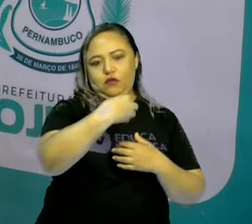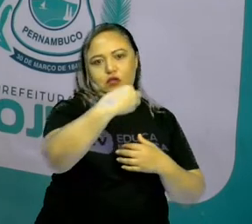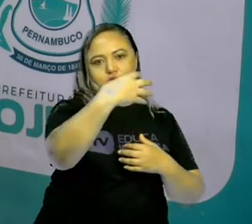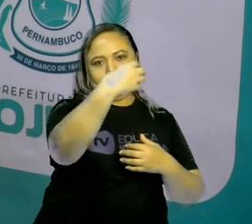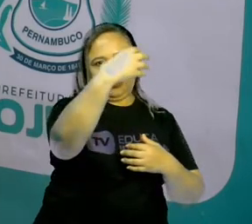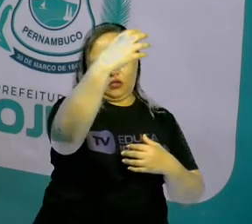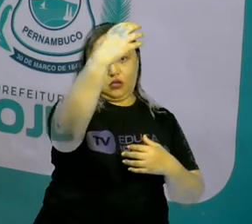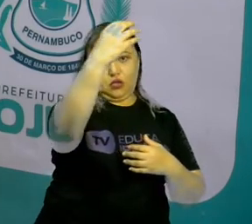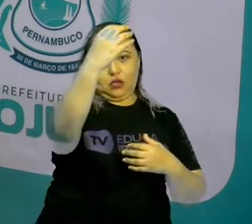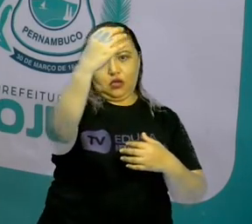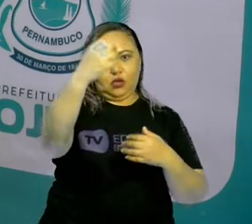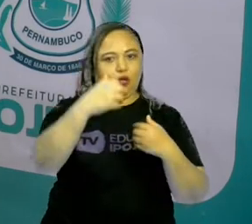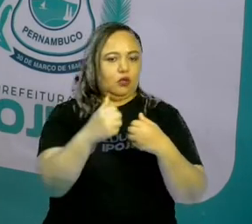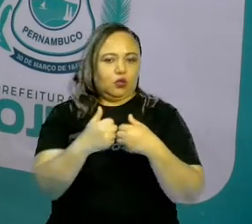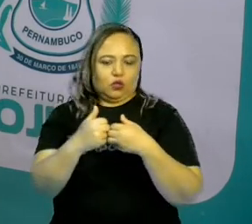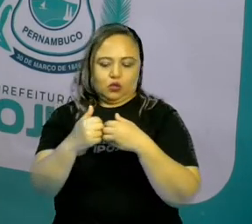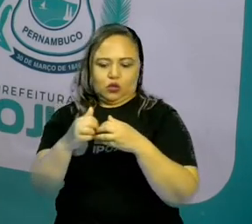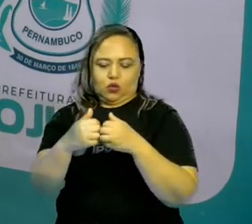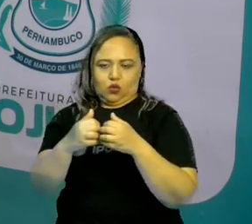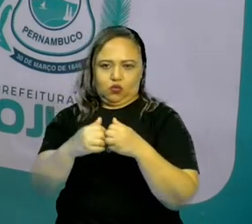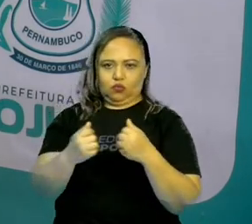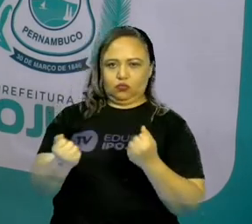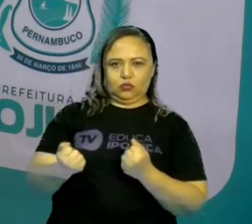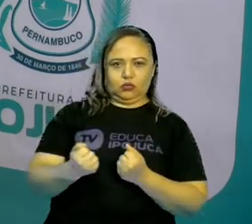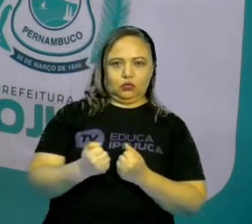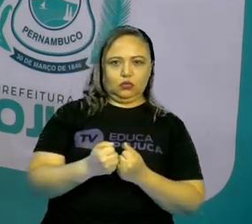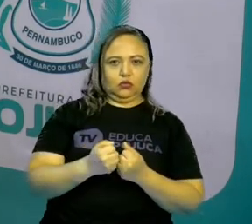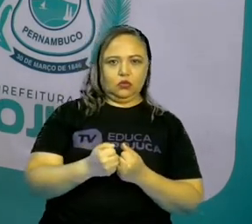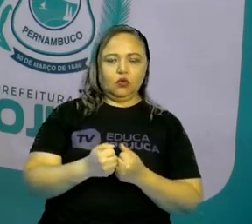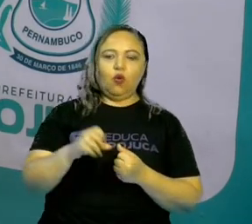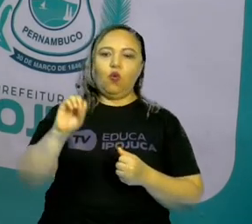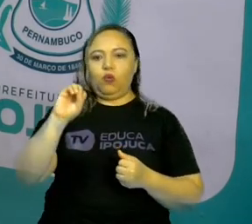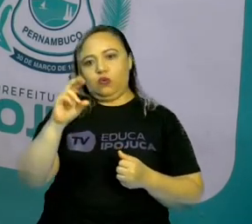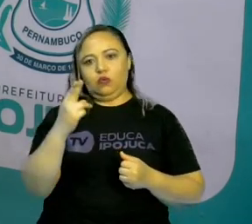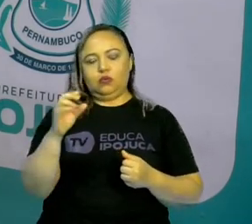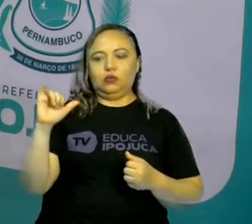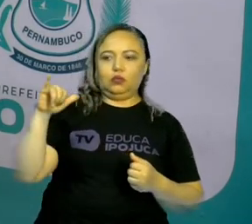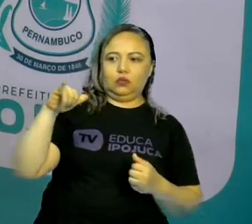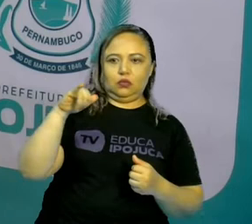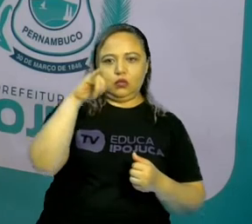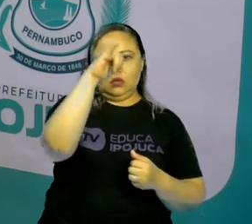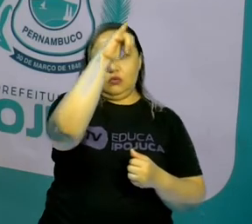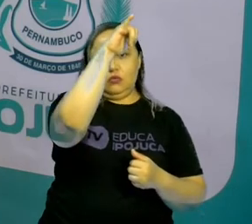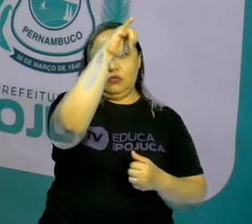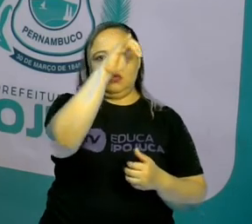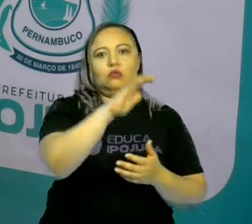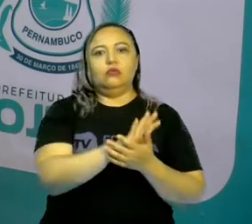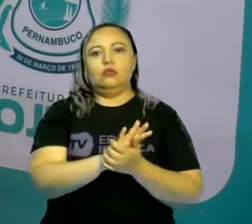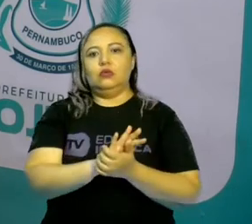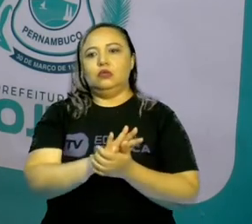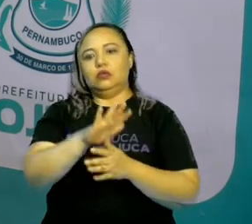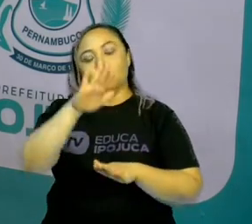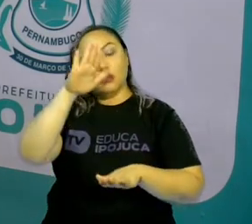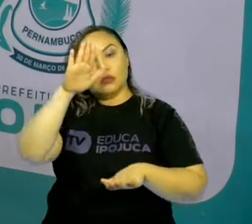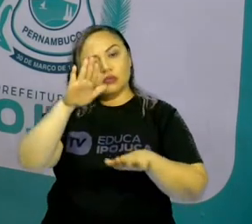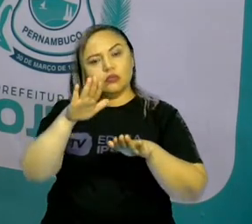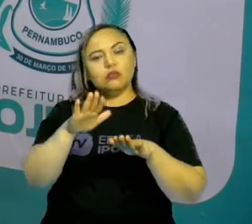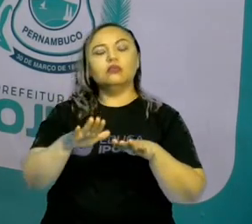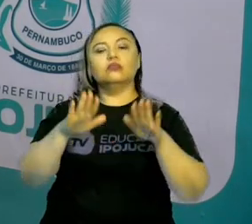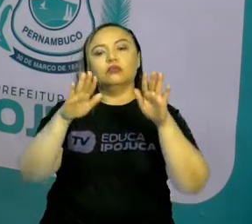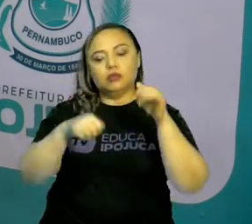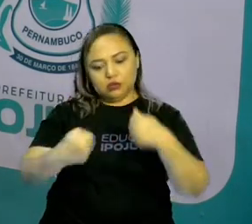você tem que estar um tempo antes, porque 16 horas é a hora que o avião vai